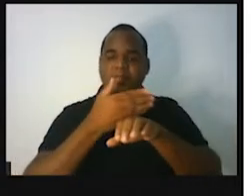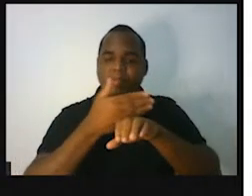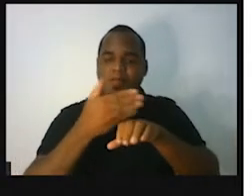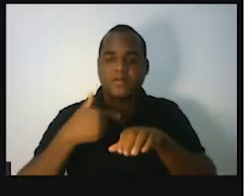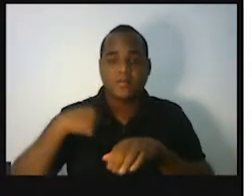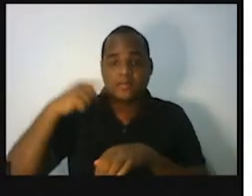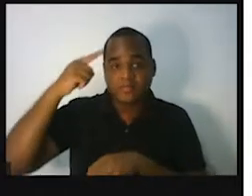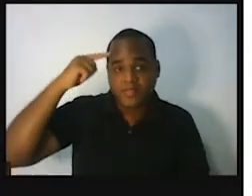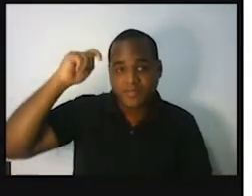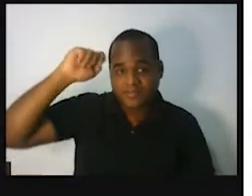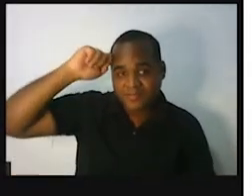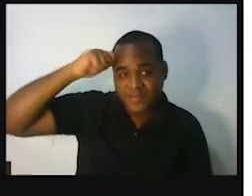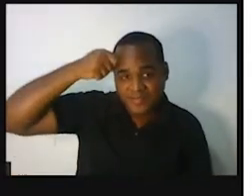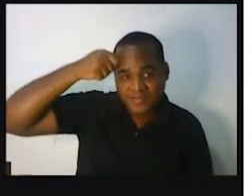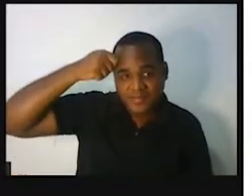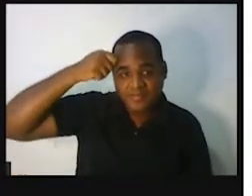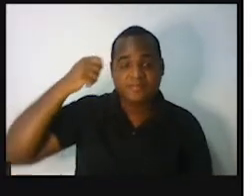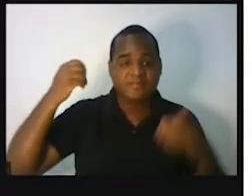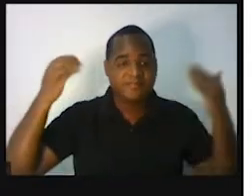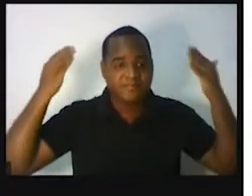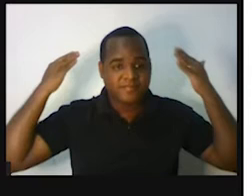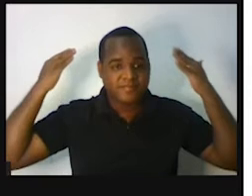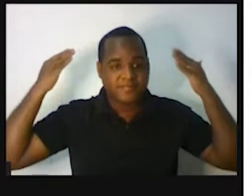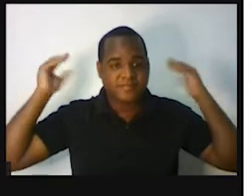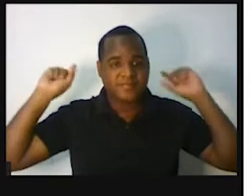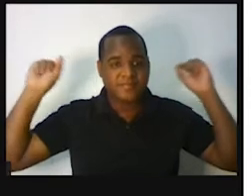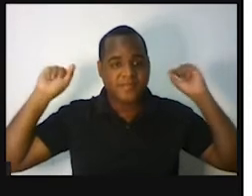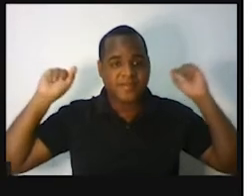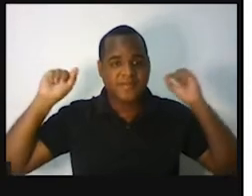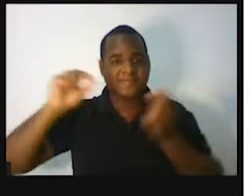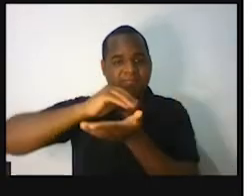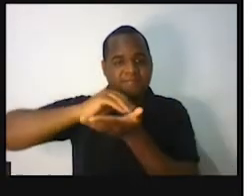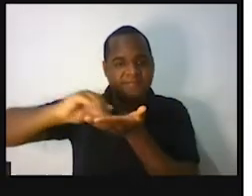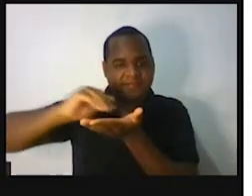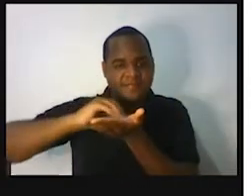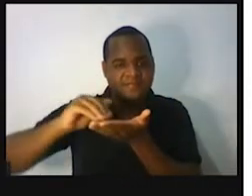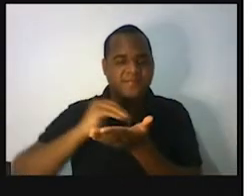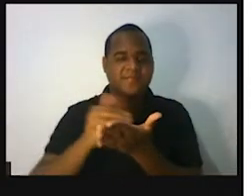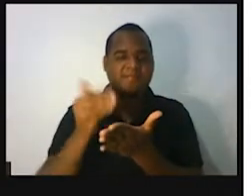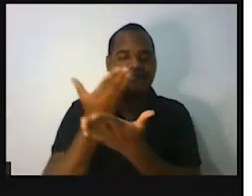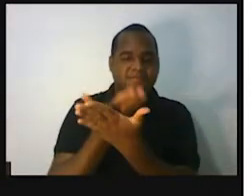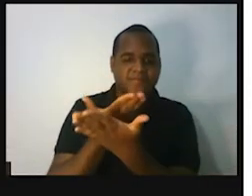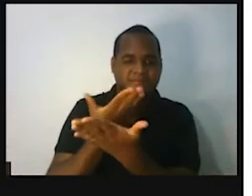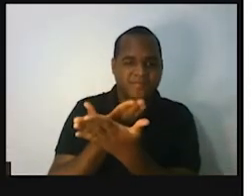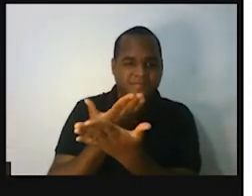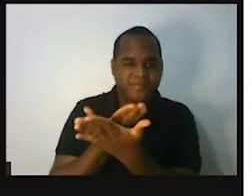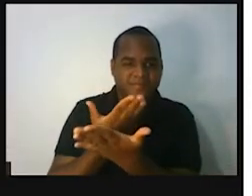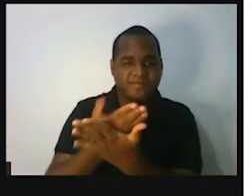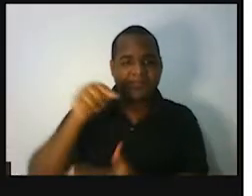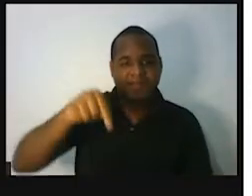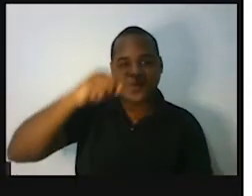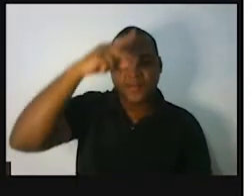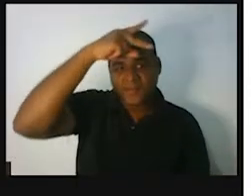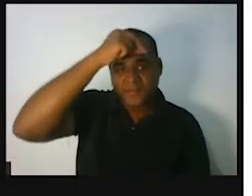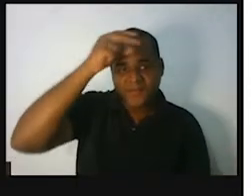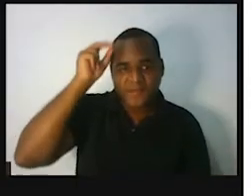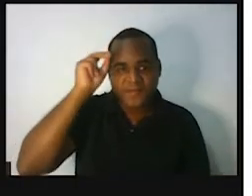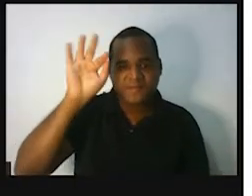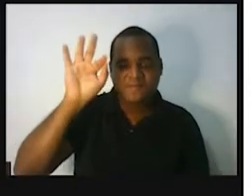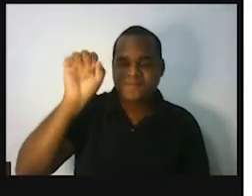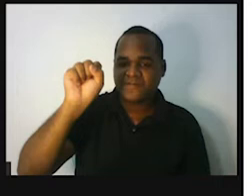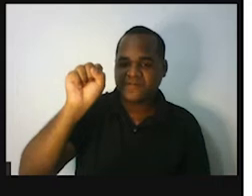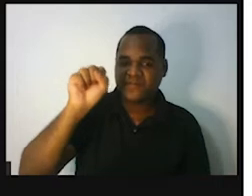e atrás de mim você vê o cartaz da Secretaria Municipal de Feira de Santana.